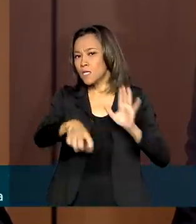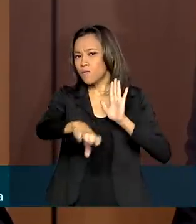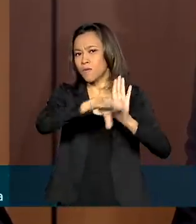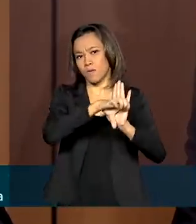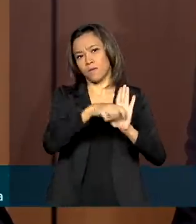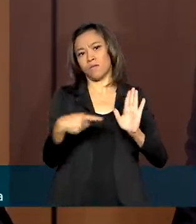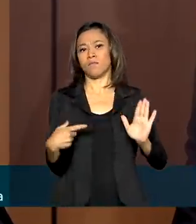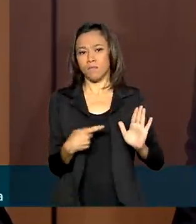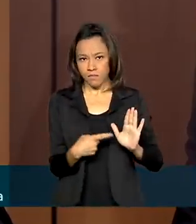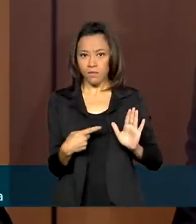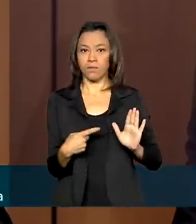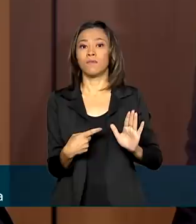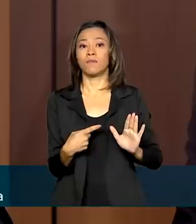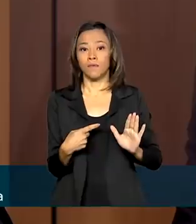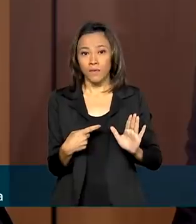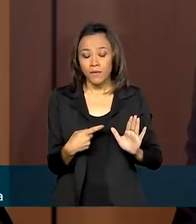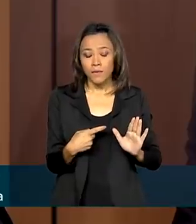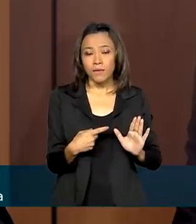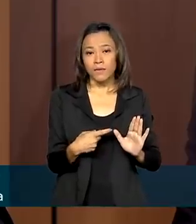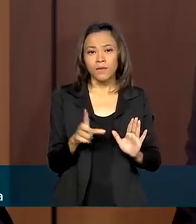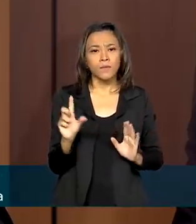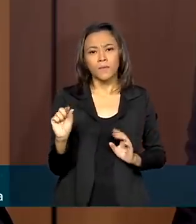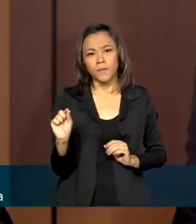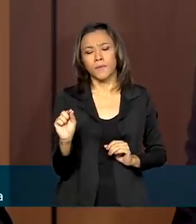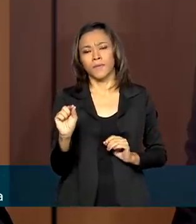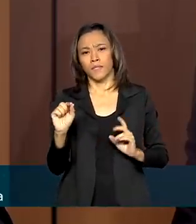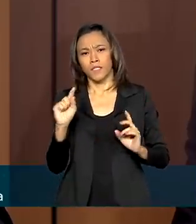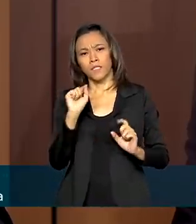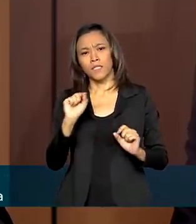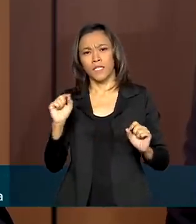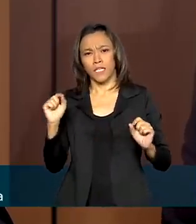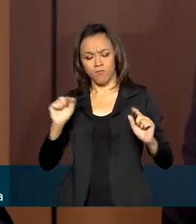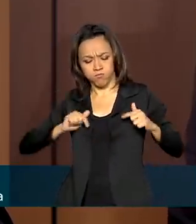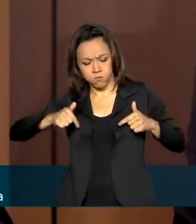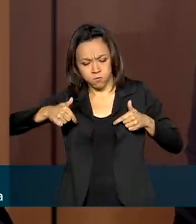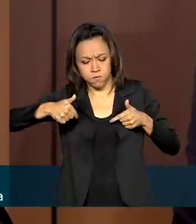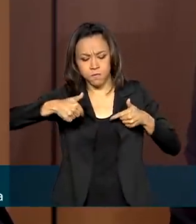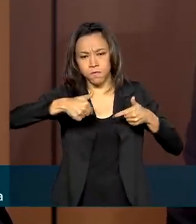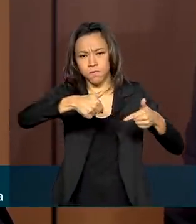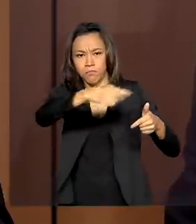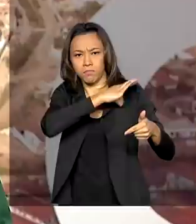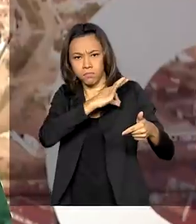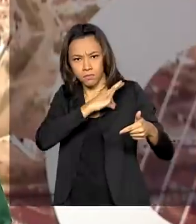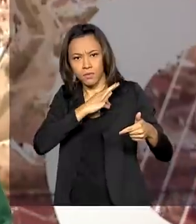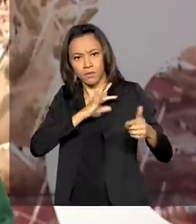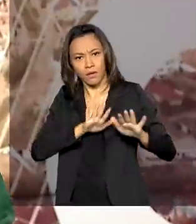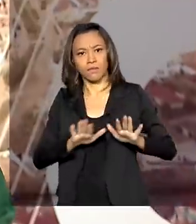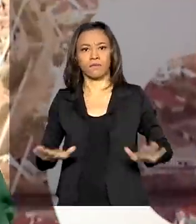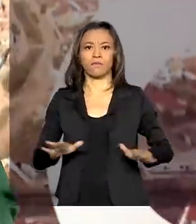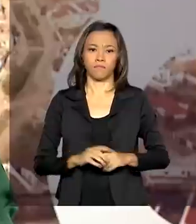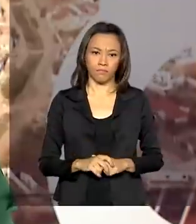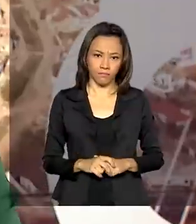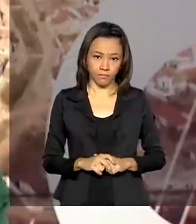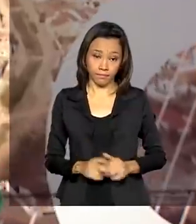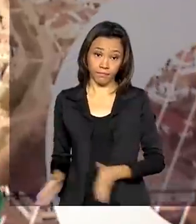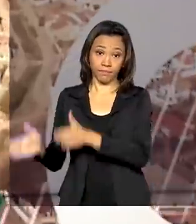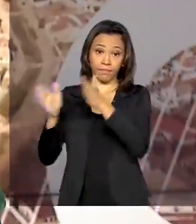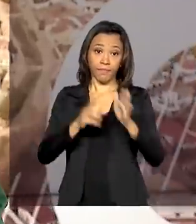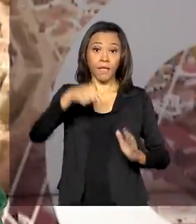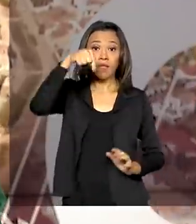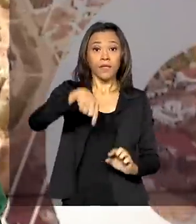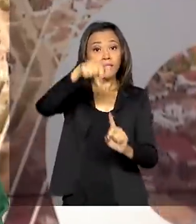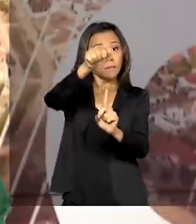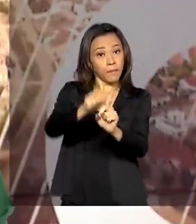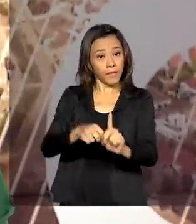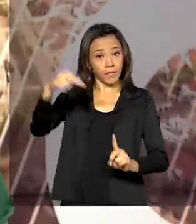prioritários de combate e está sendo feito desta forma. Neste mês